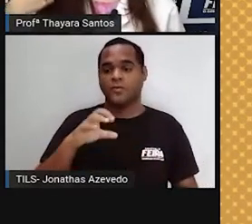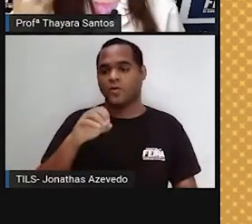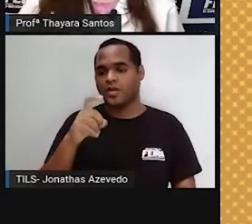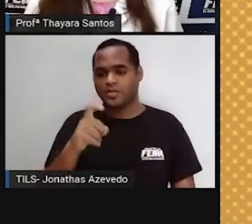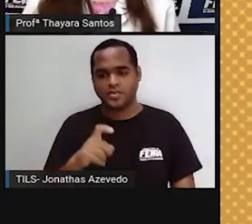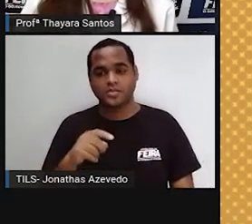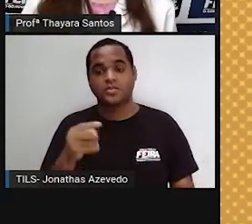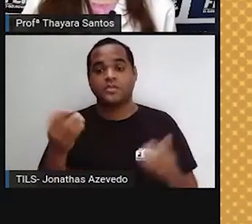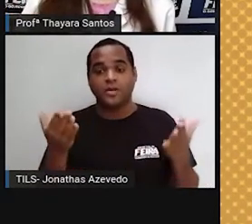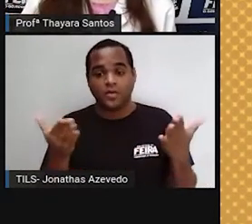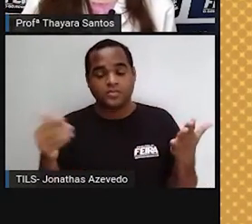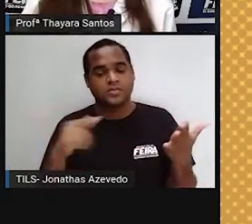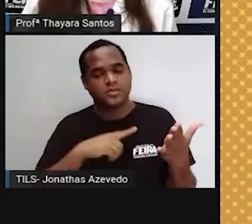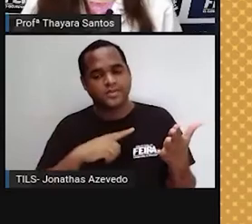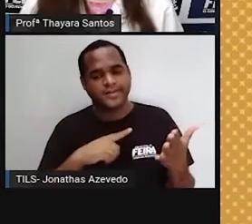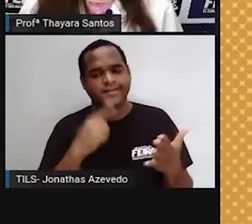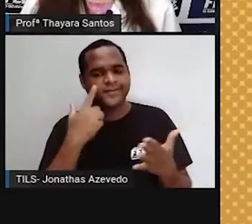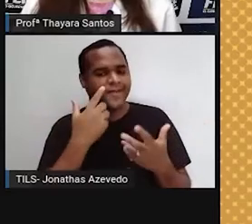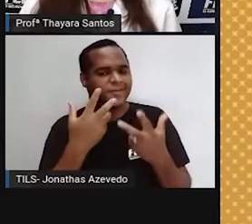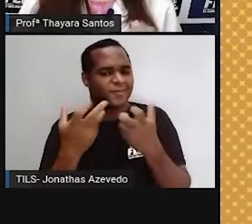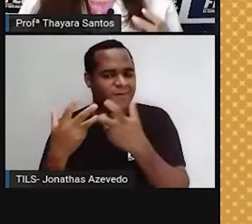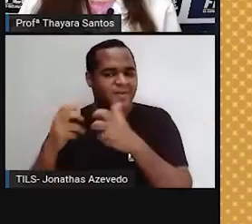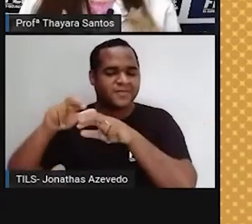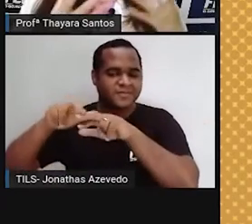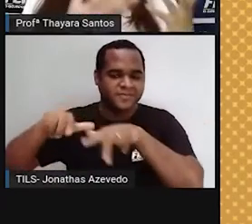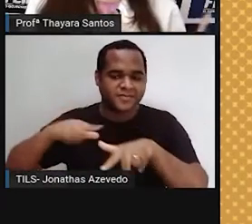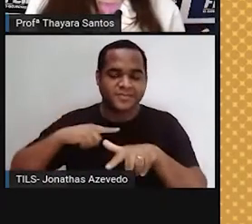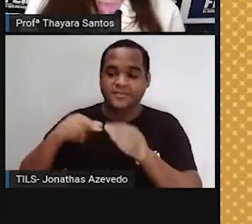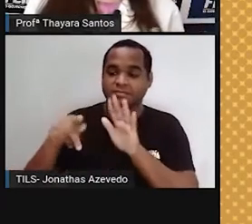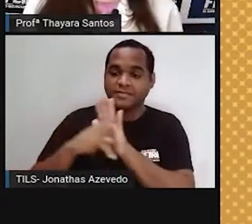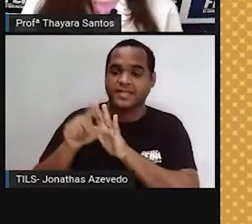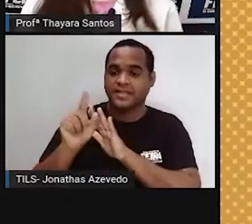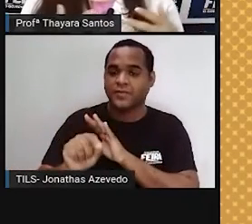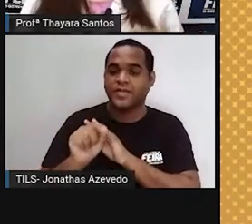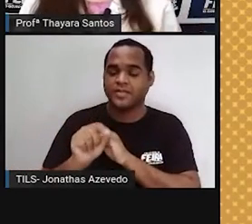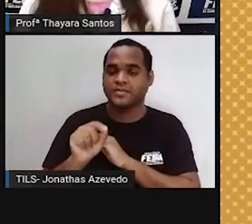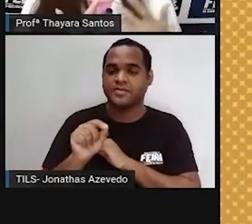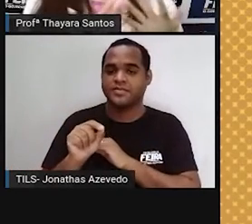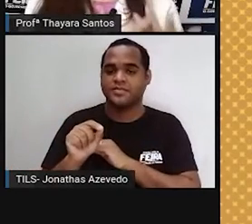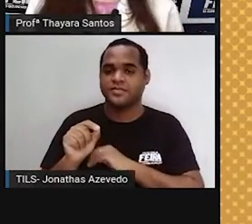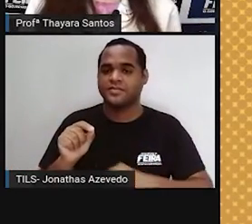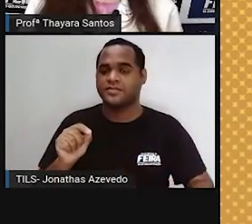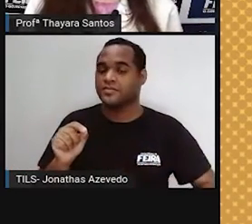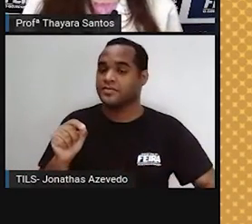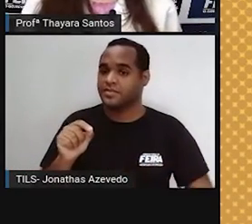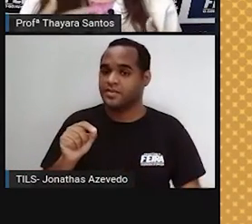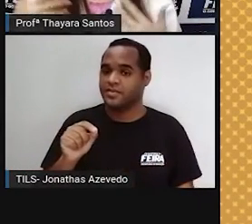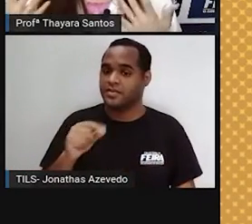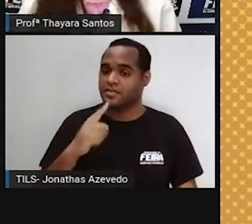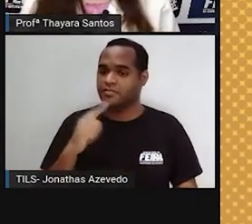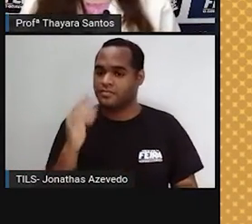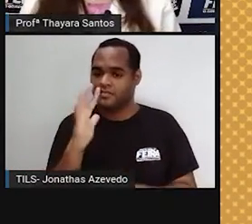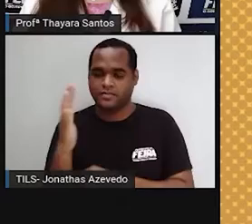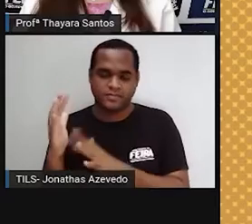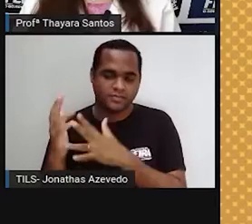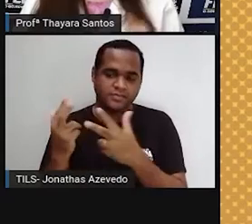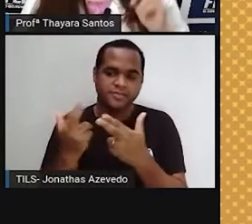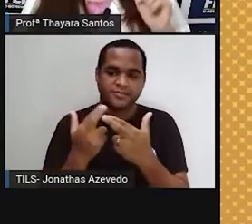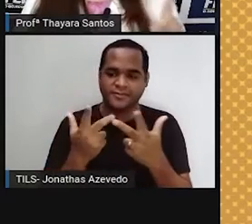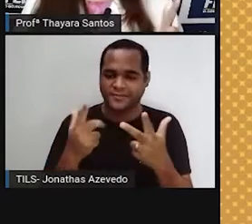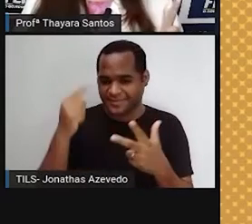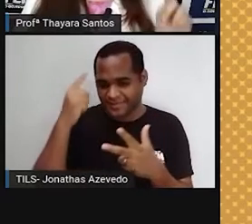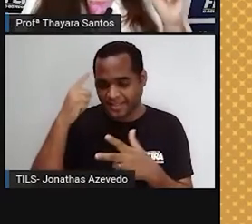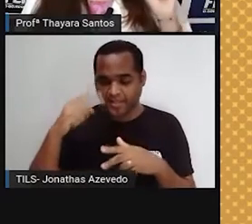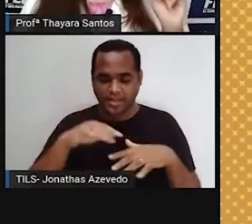que hoje a gente respira aqui na atmosfera da Terra vem das plantas, desse processo de fotossíntese que as plantas realizam e que as algas realizam.